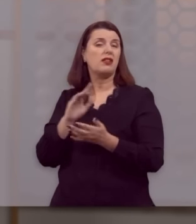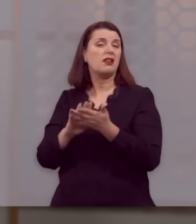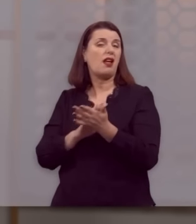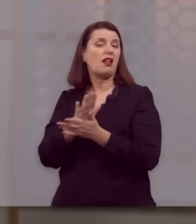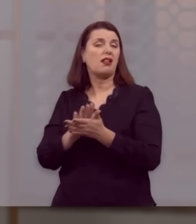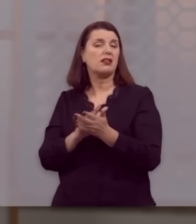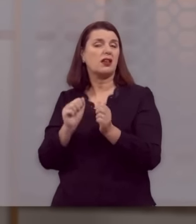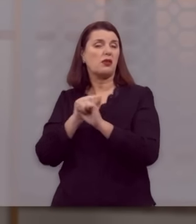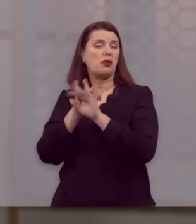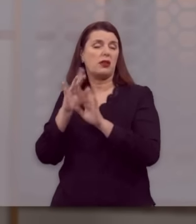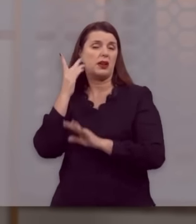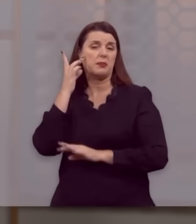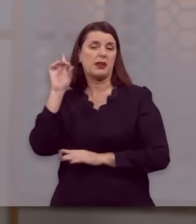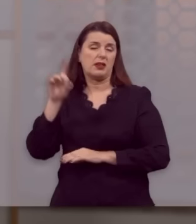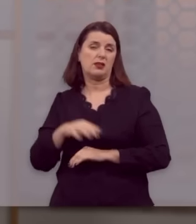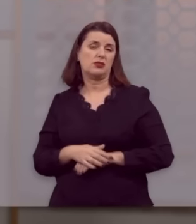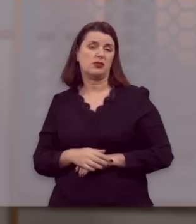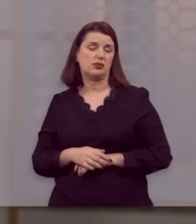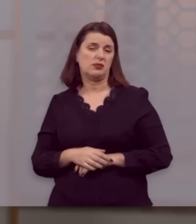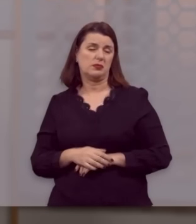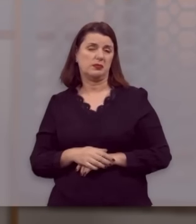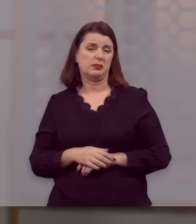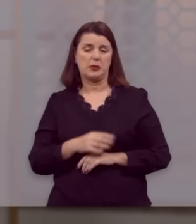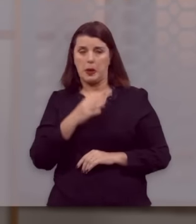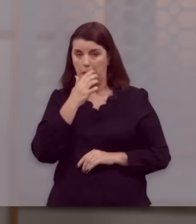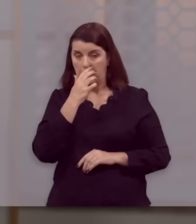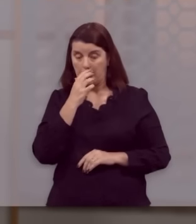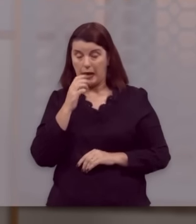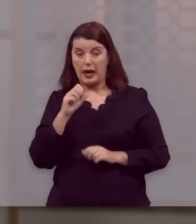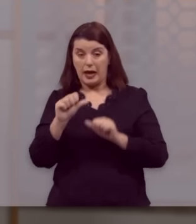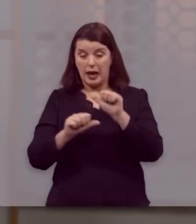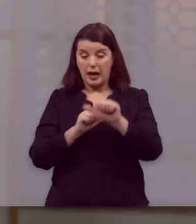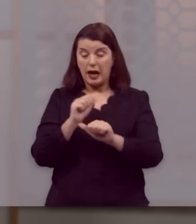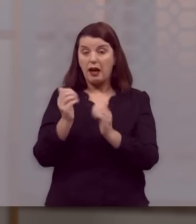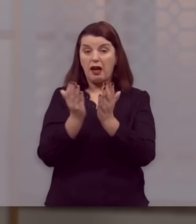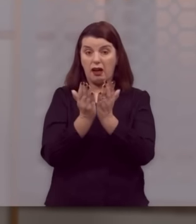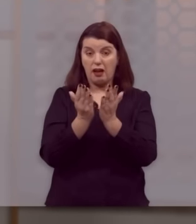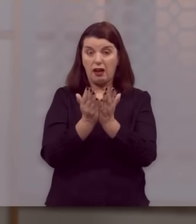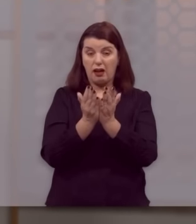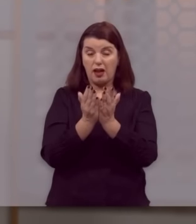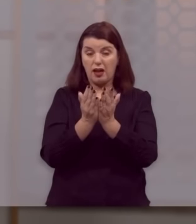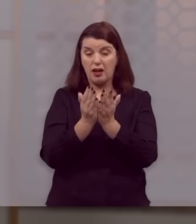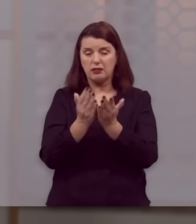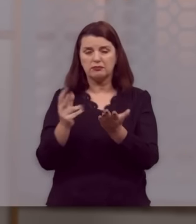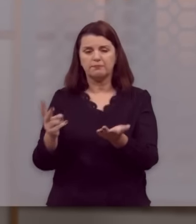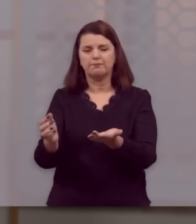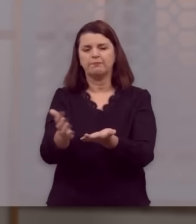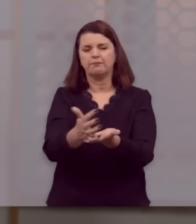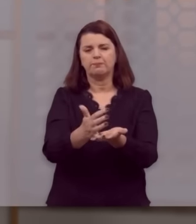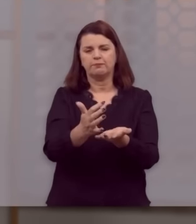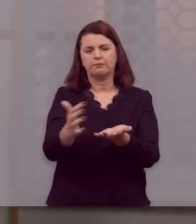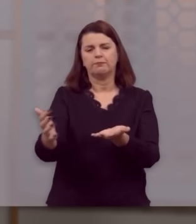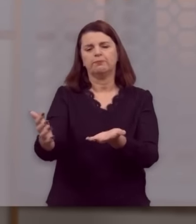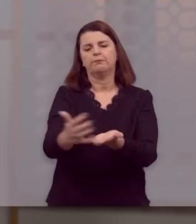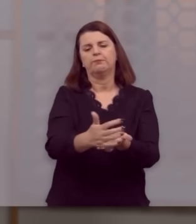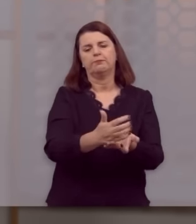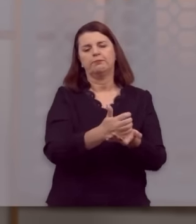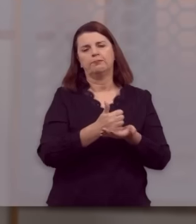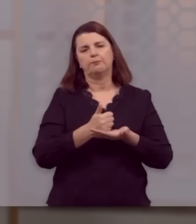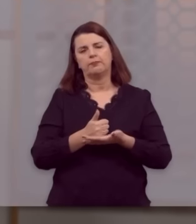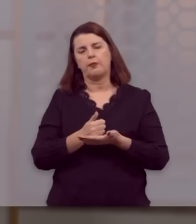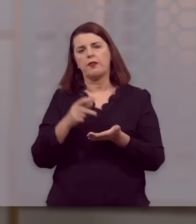Então, a reforma protestante resgata esses valores, essas